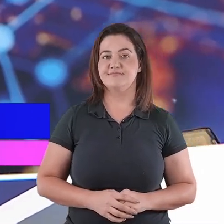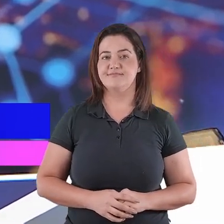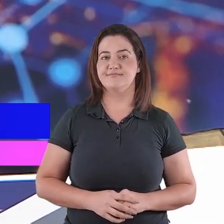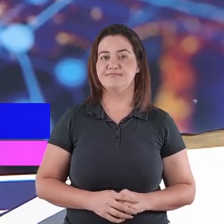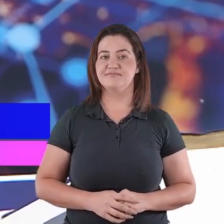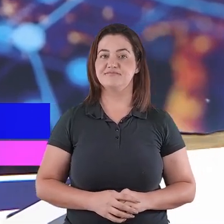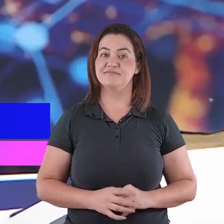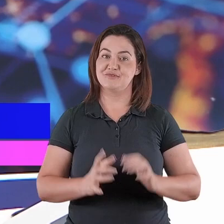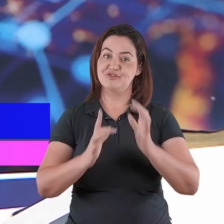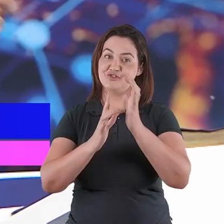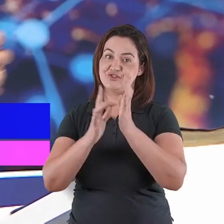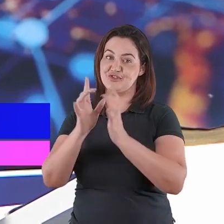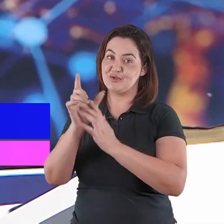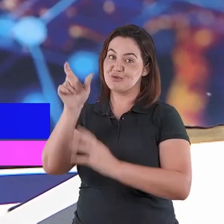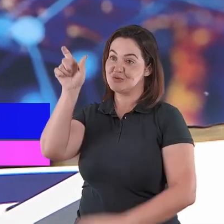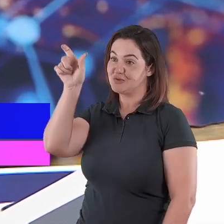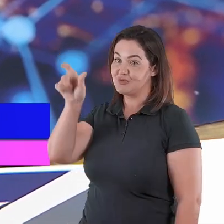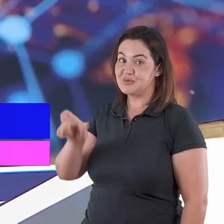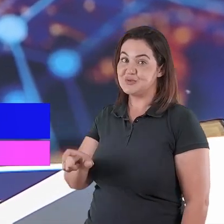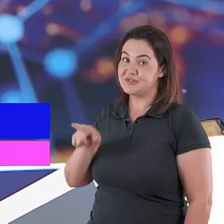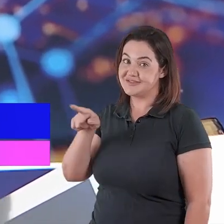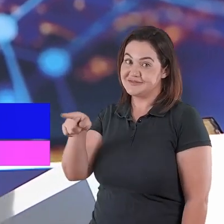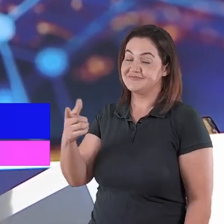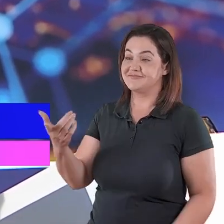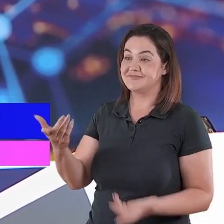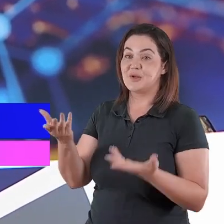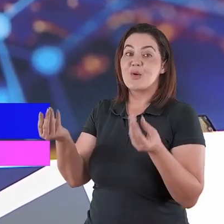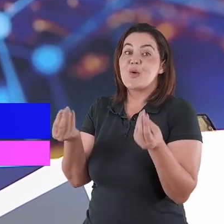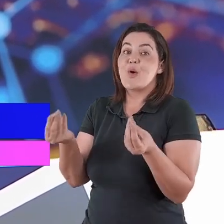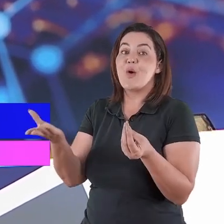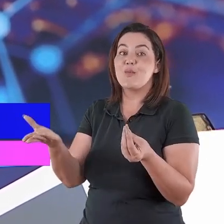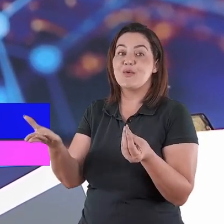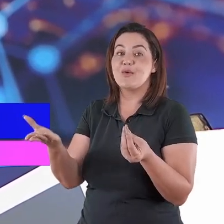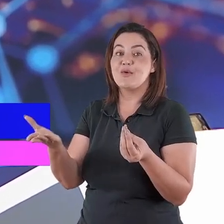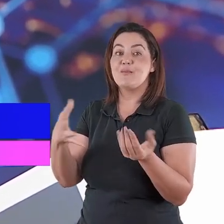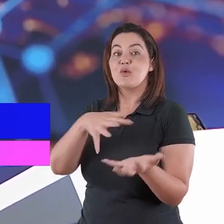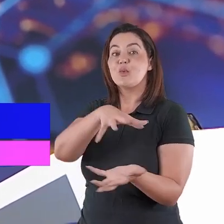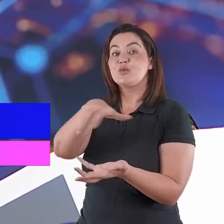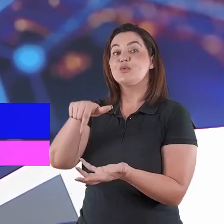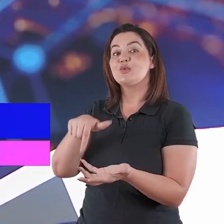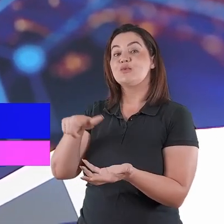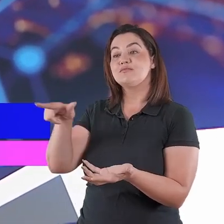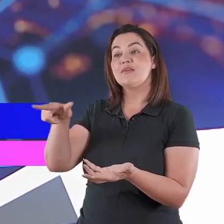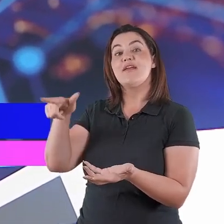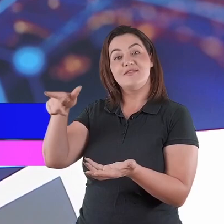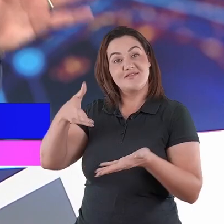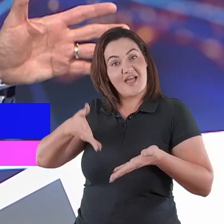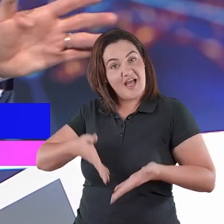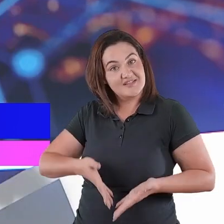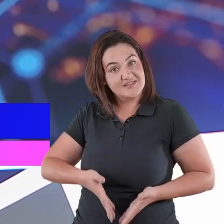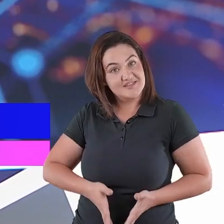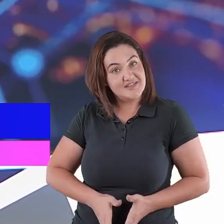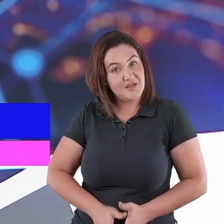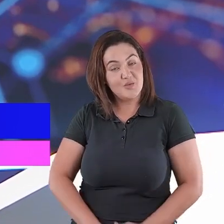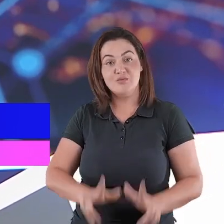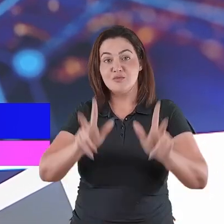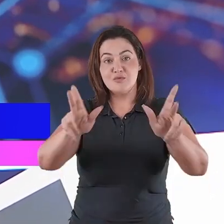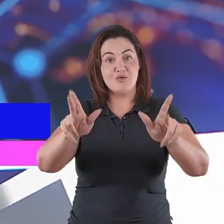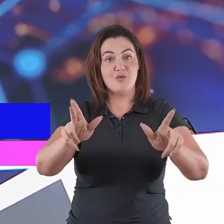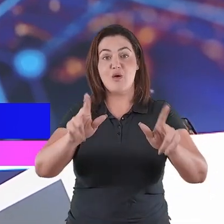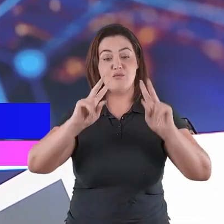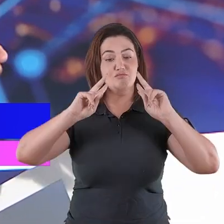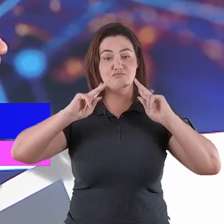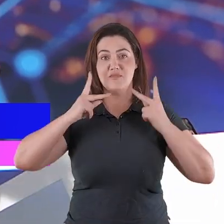Jesus, ele veio aqui à Terra como um ser humano. E esse é um dos grandes mistérios da humanidade.